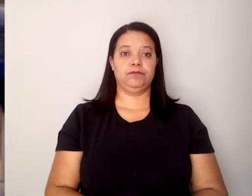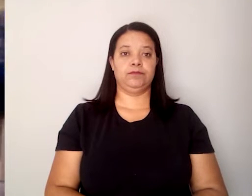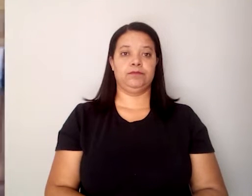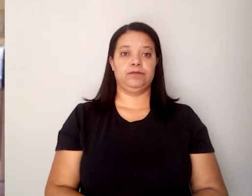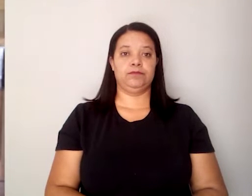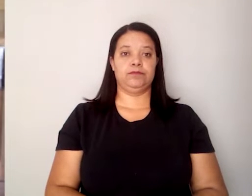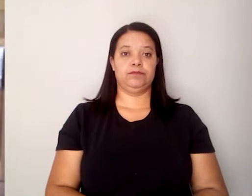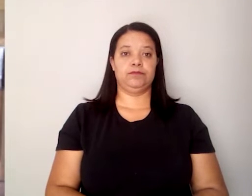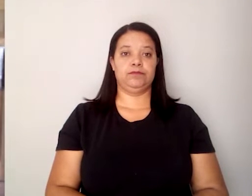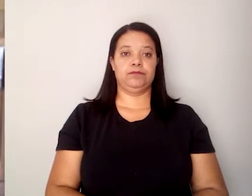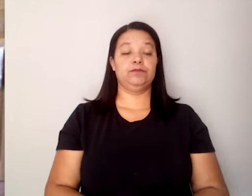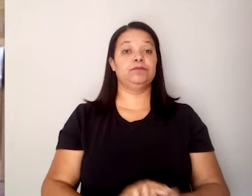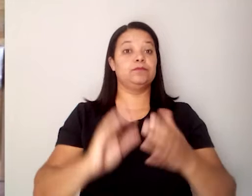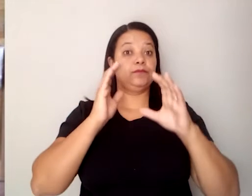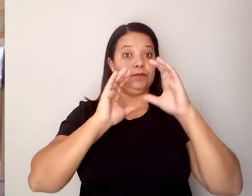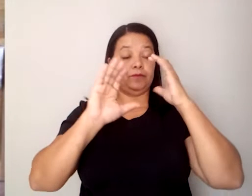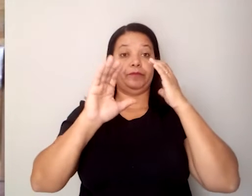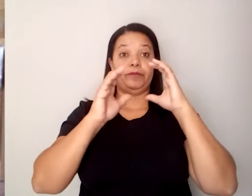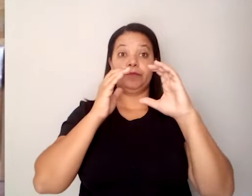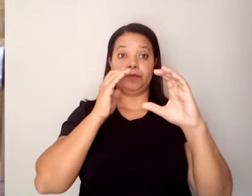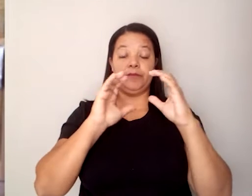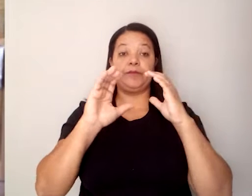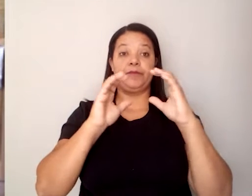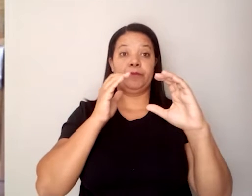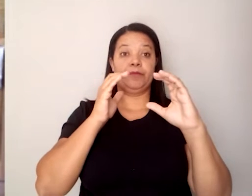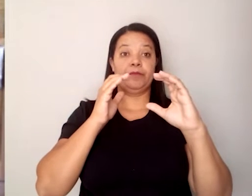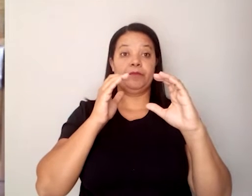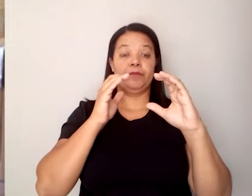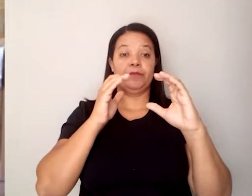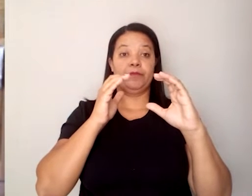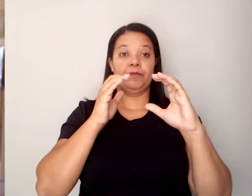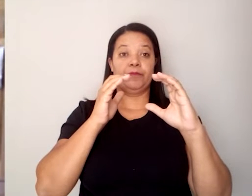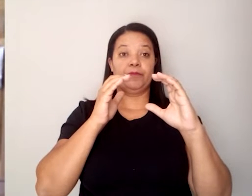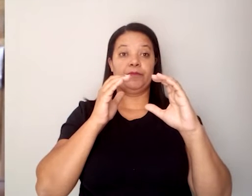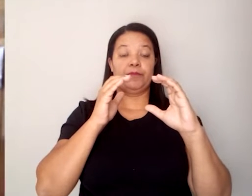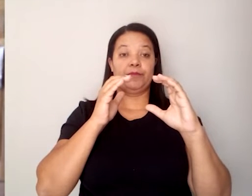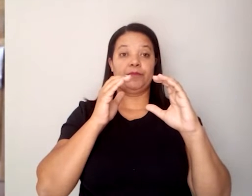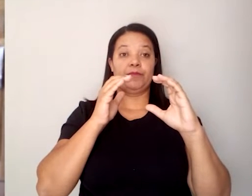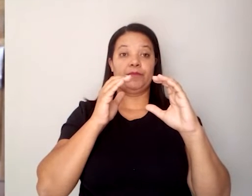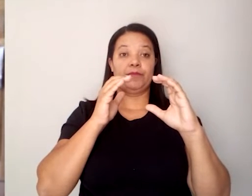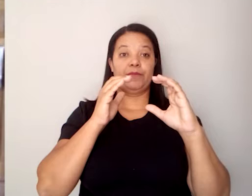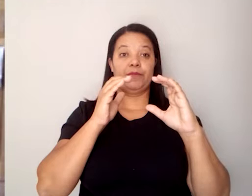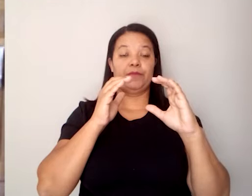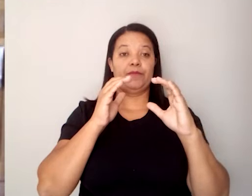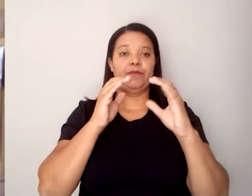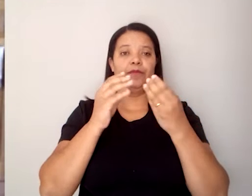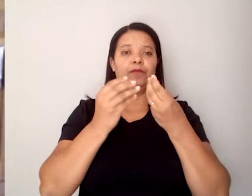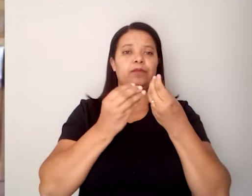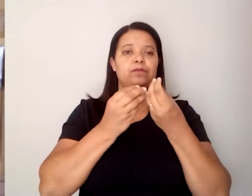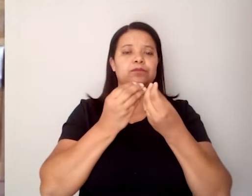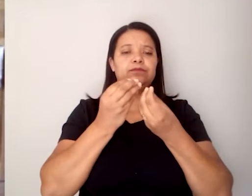Esses cantos, eles são a condensação, eles são